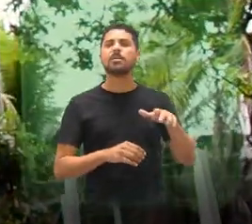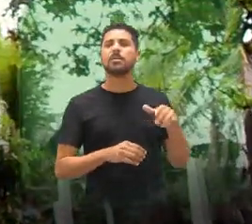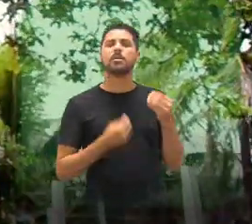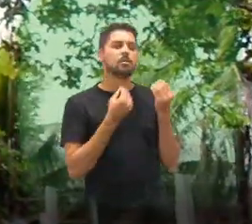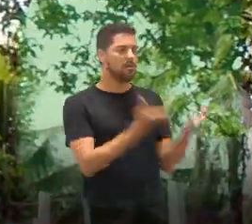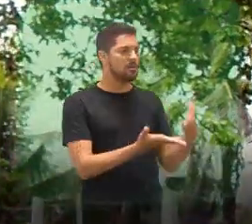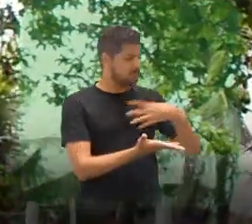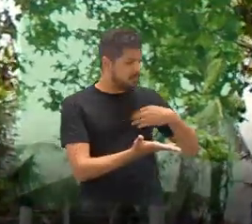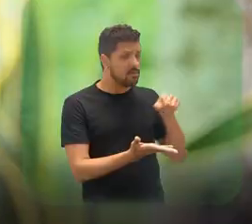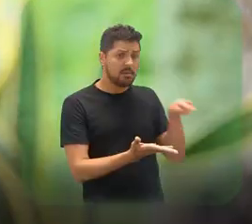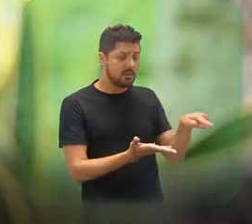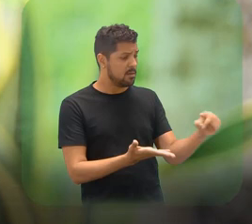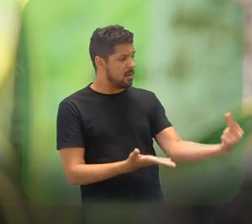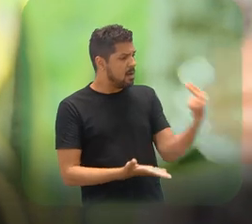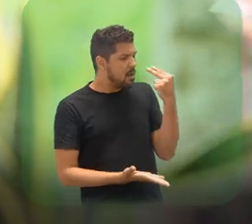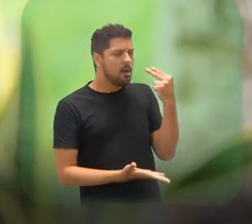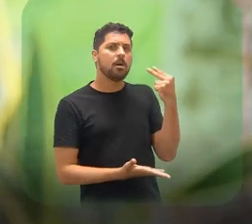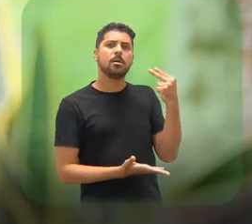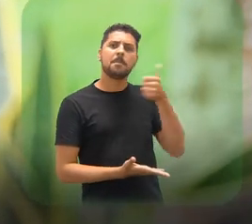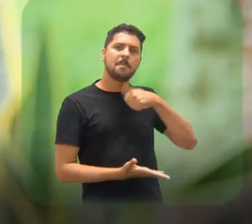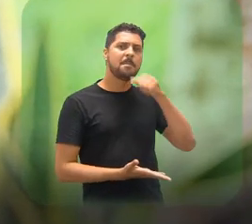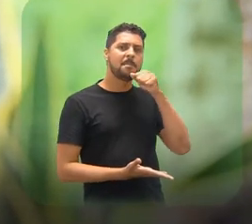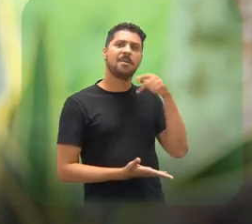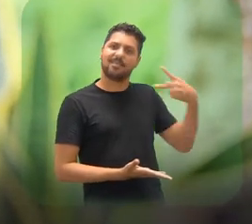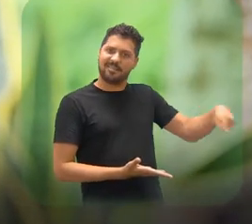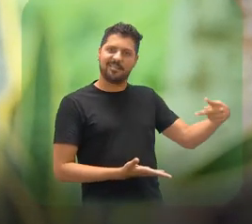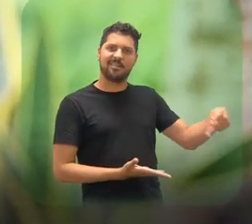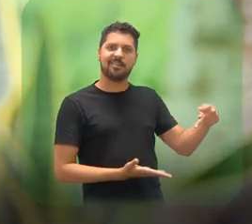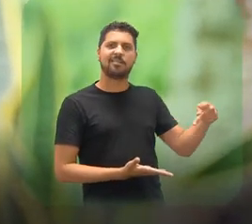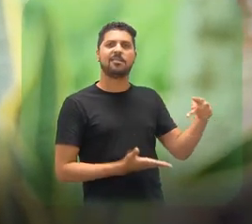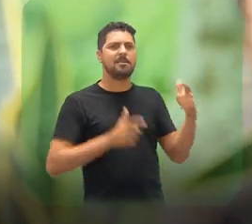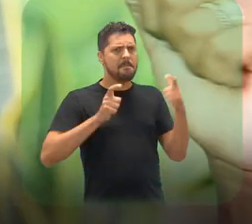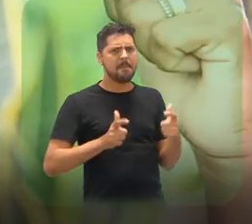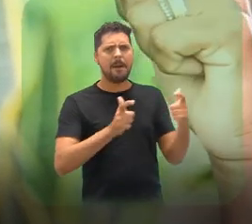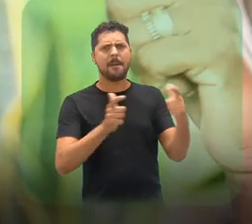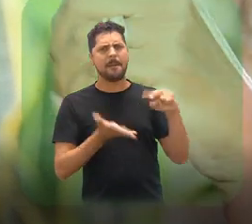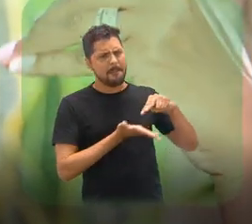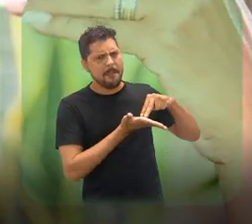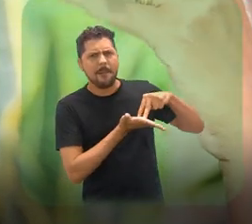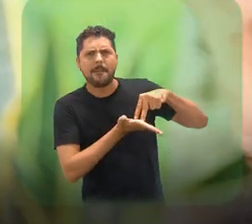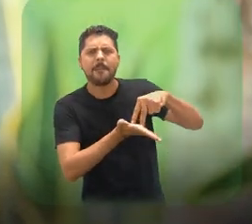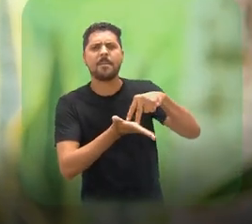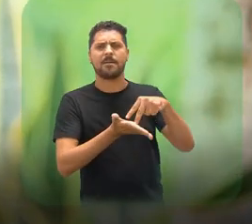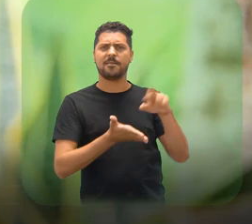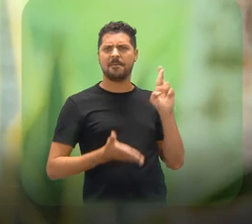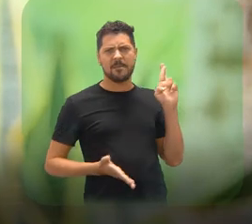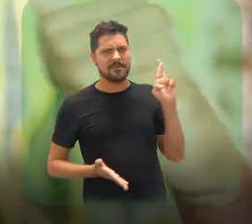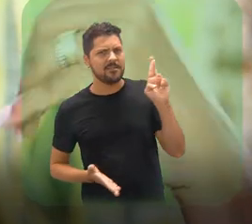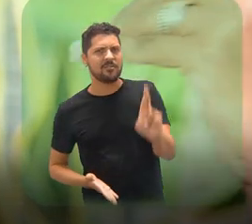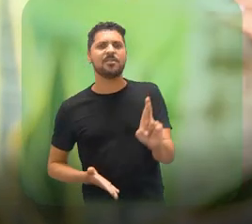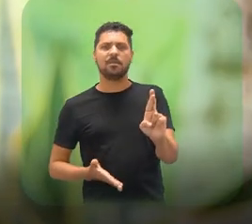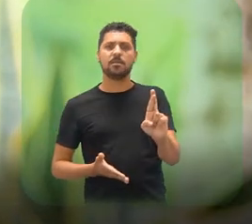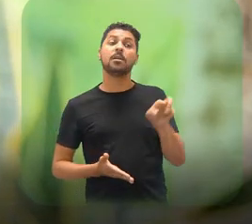proporcionar ao meu filho, que no futuro ele veja a mãe dele nesses espaços, com esse poder de fala,